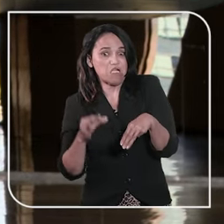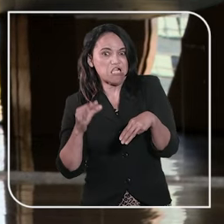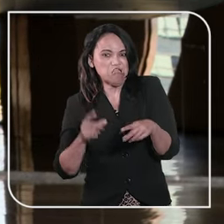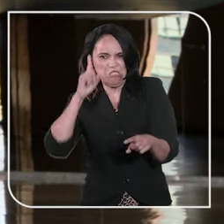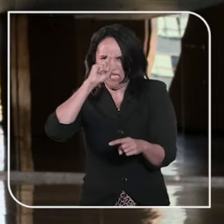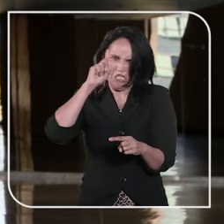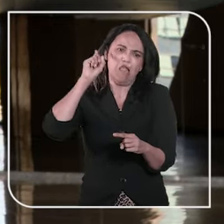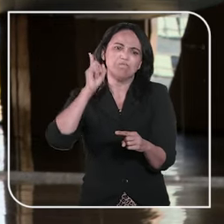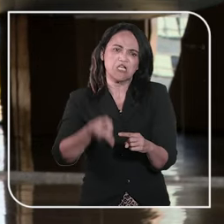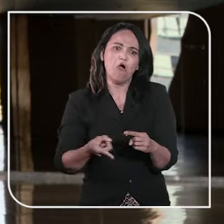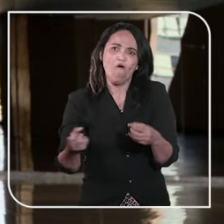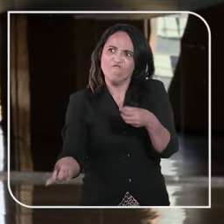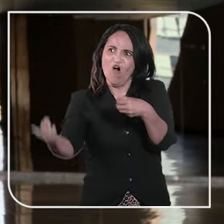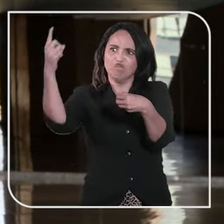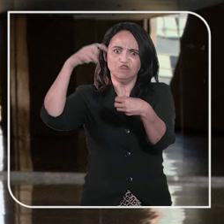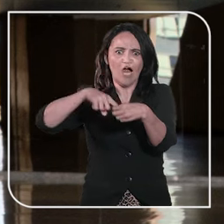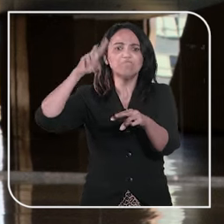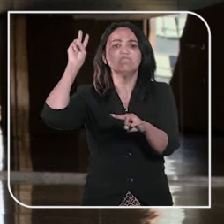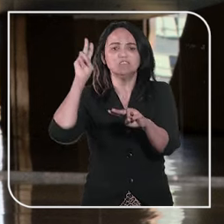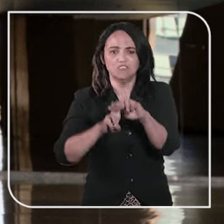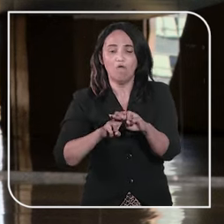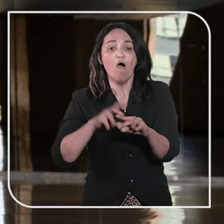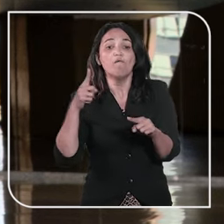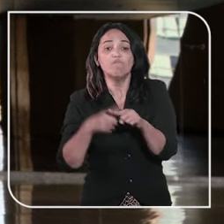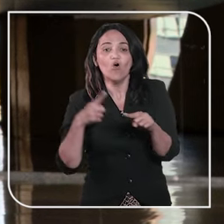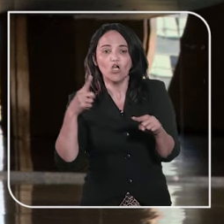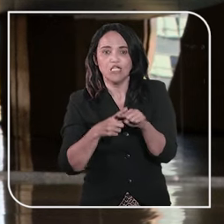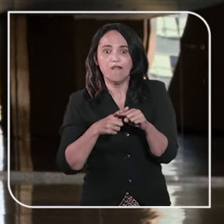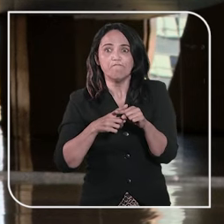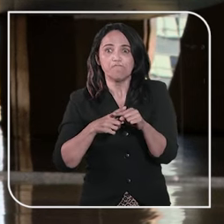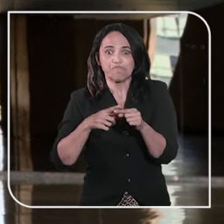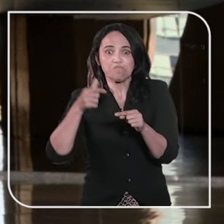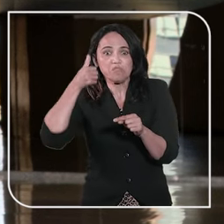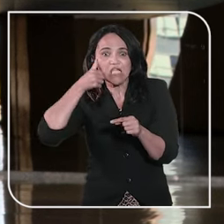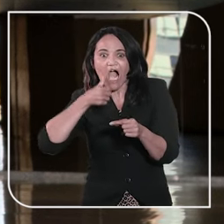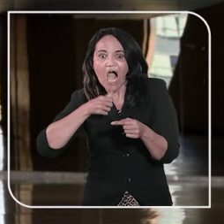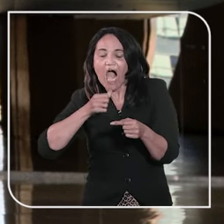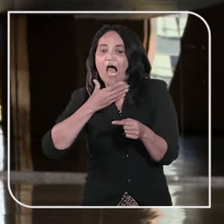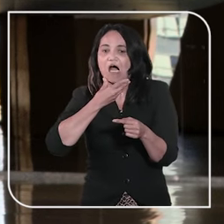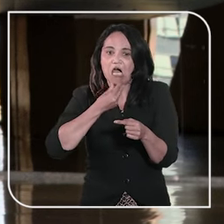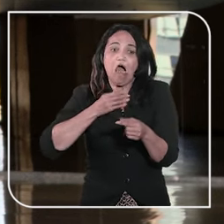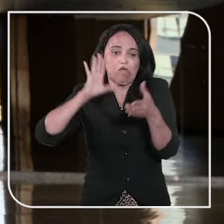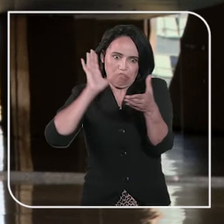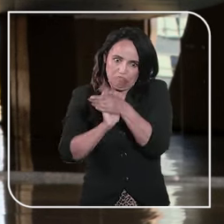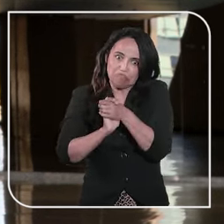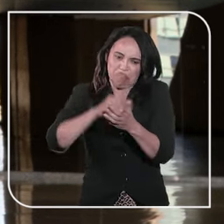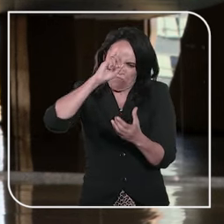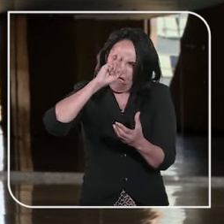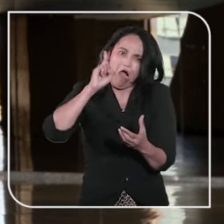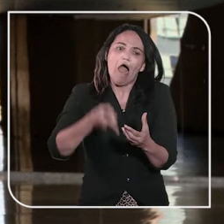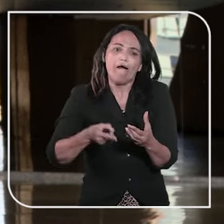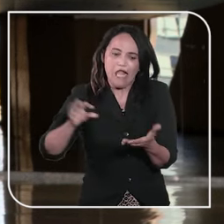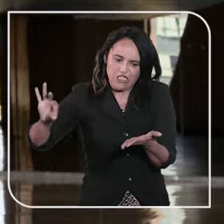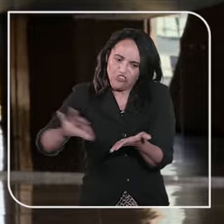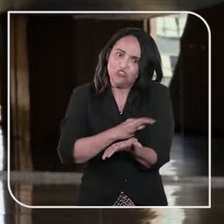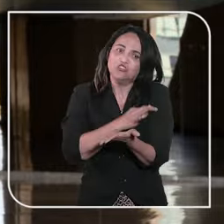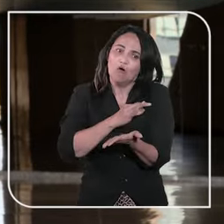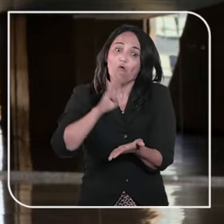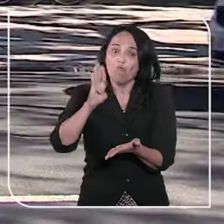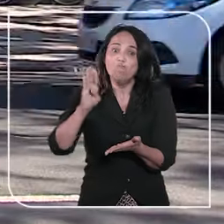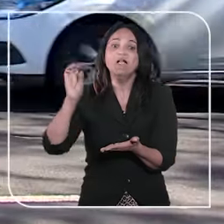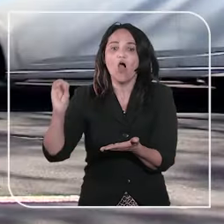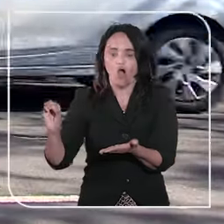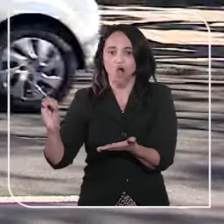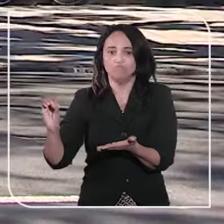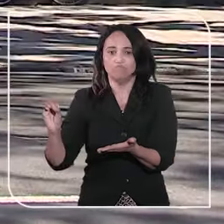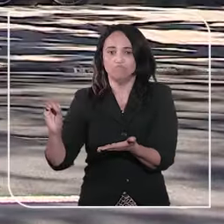réu, após a companheira dele ter registrado o boletim de ocorrência em que denunciou agressões recorrentes, inclusive com ameaça de morte.